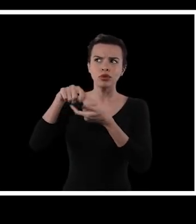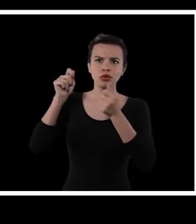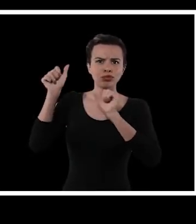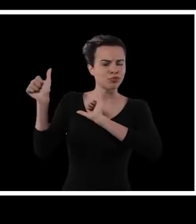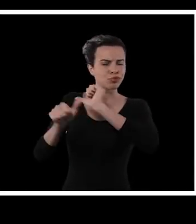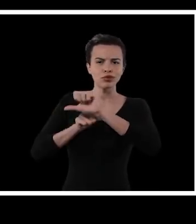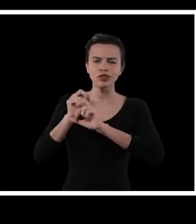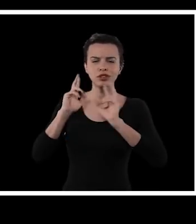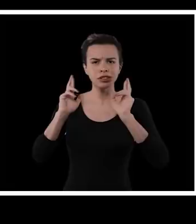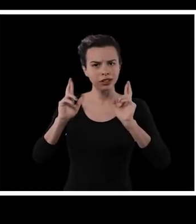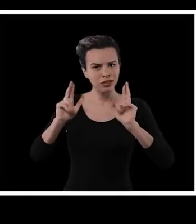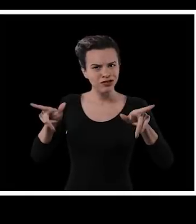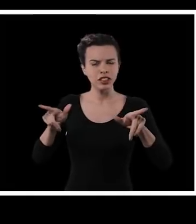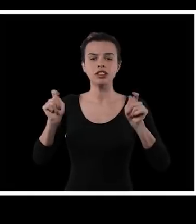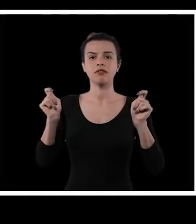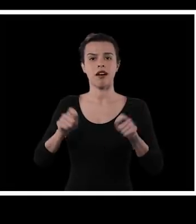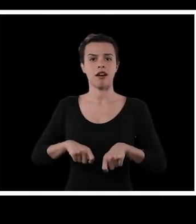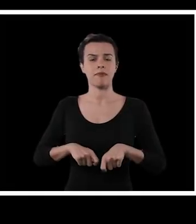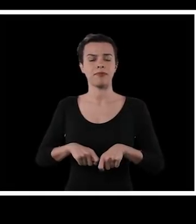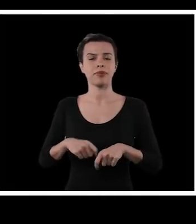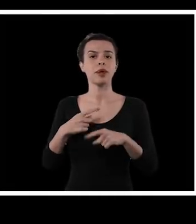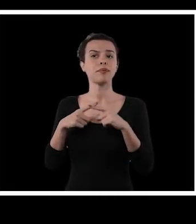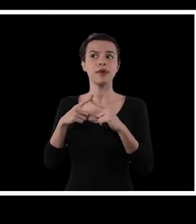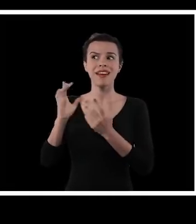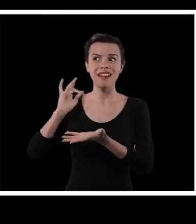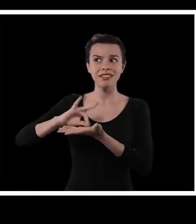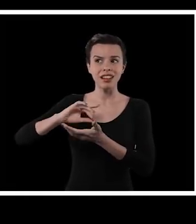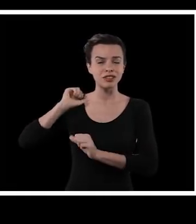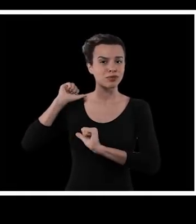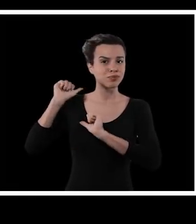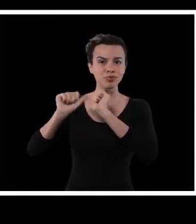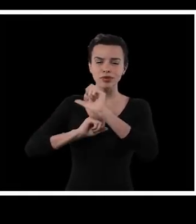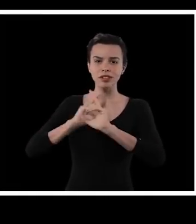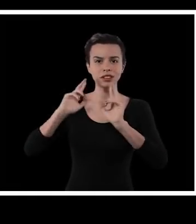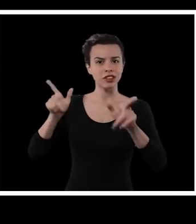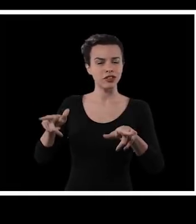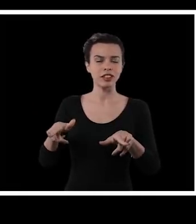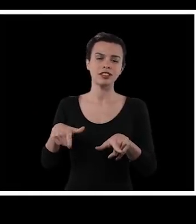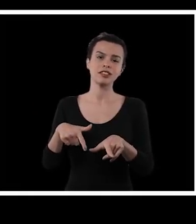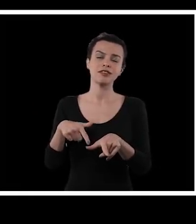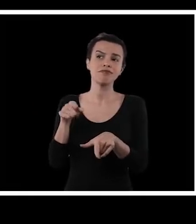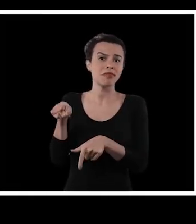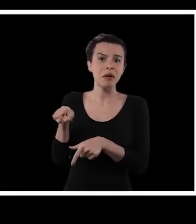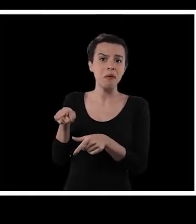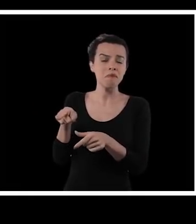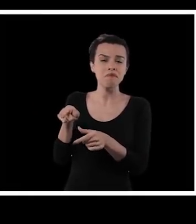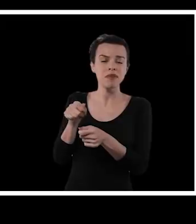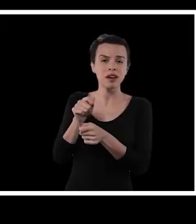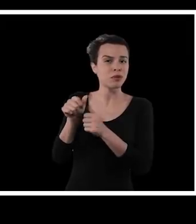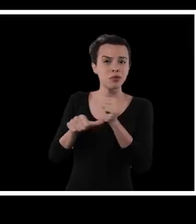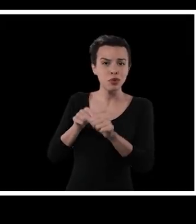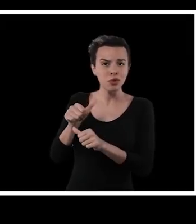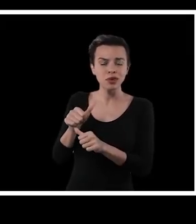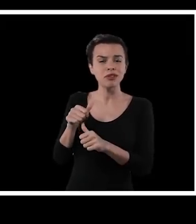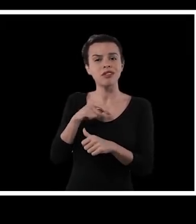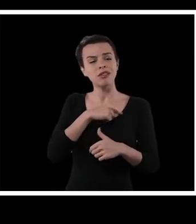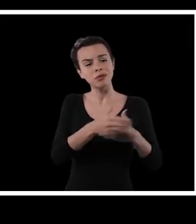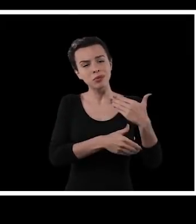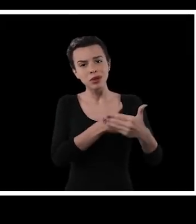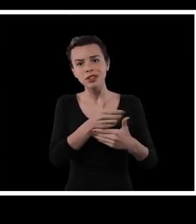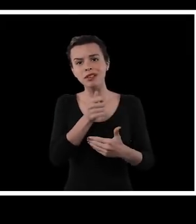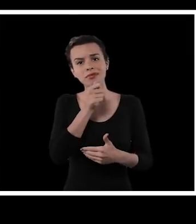criticamente que é possível transformar a realidade. Porque sem transformar a realidade a gente não transforma também esse